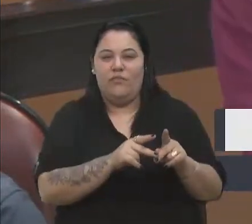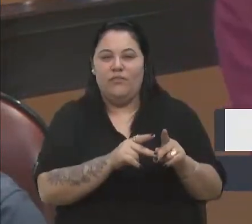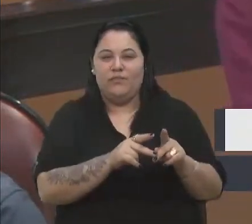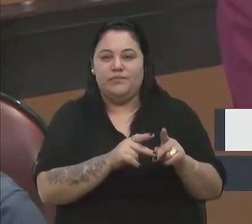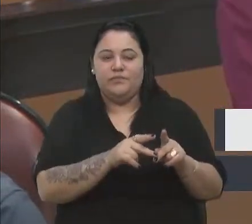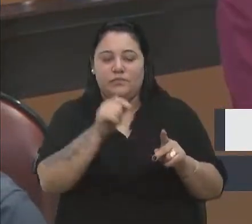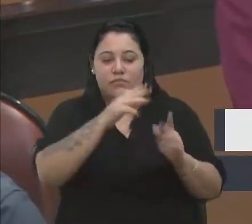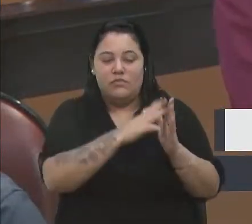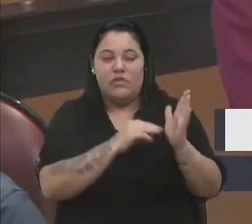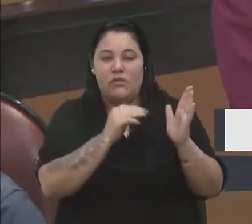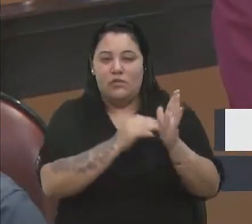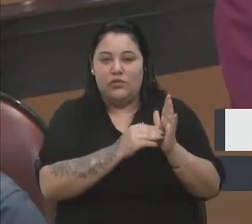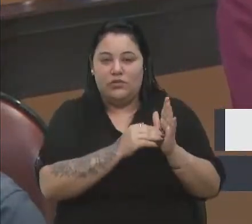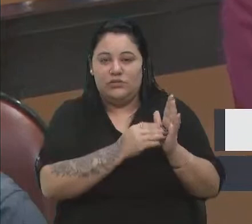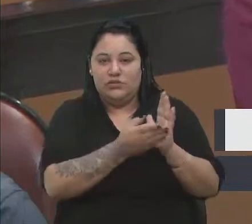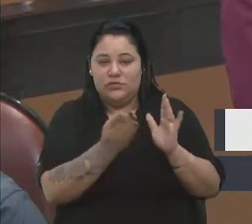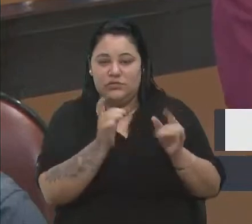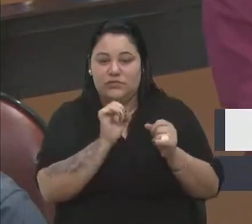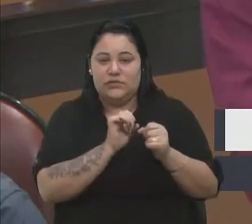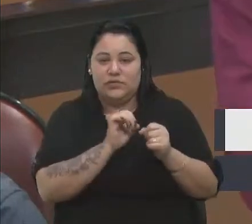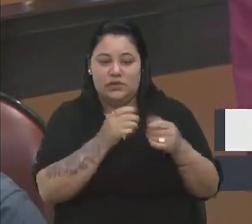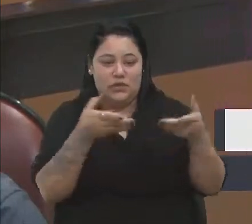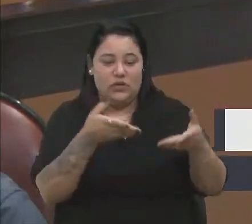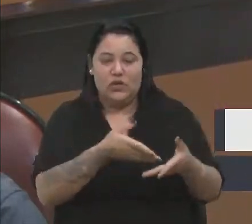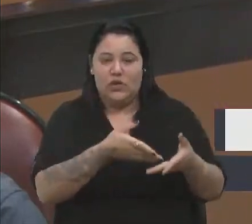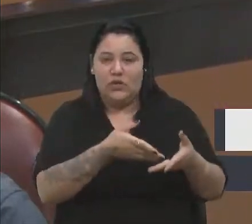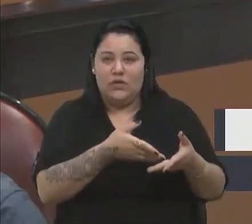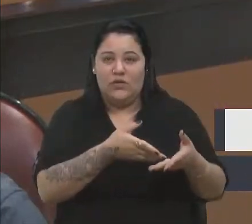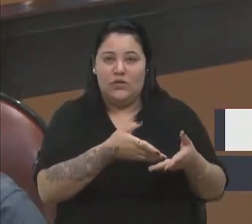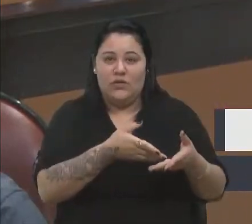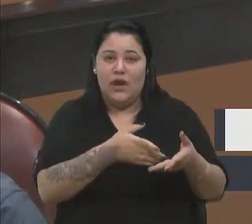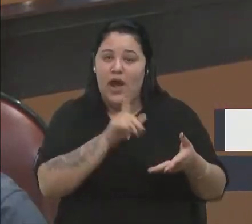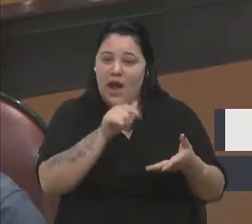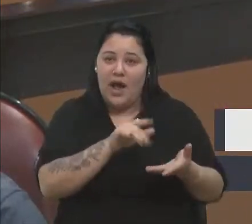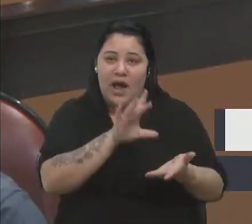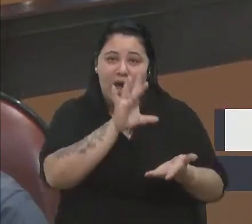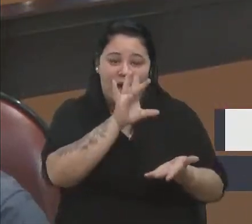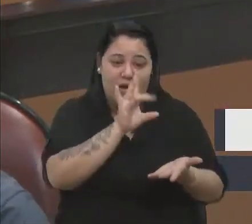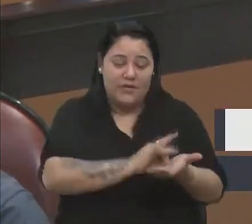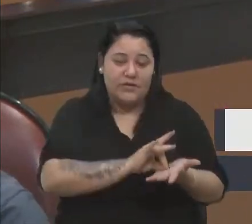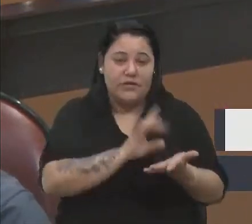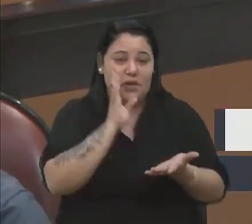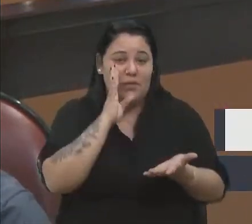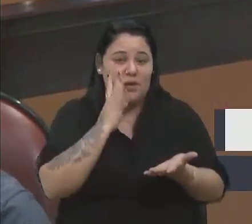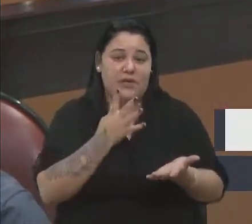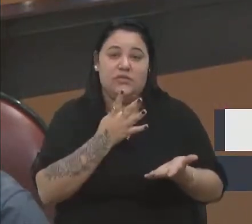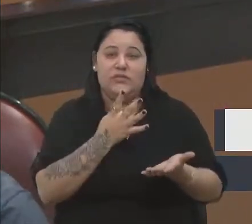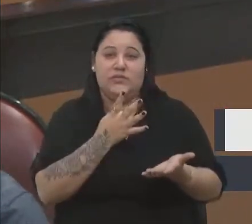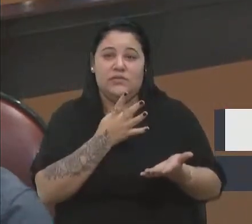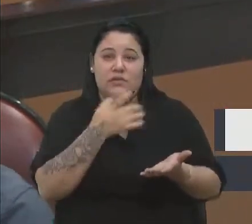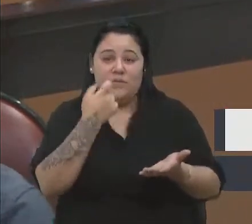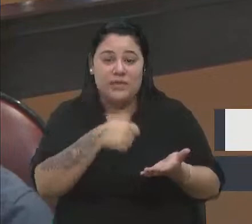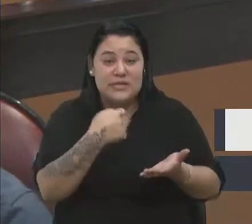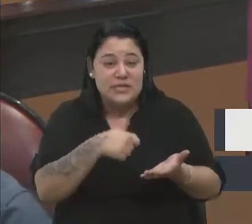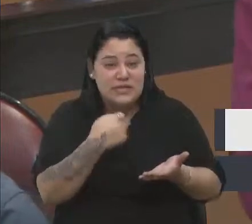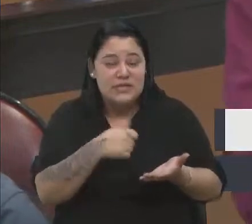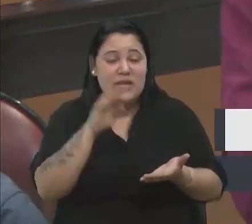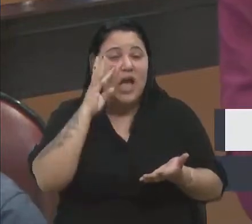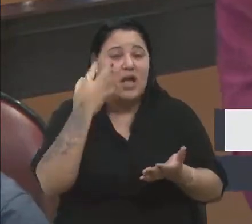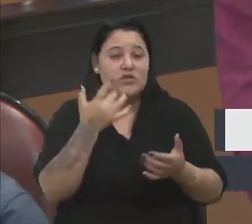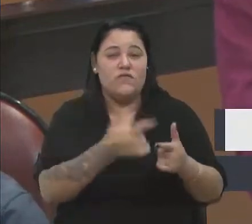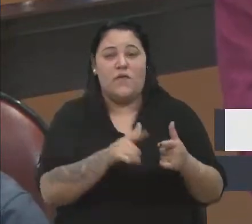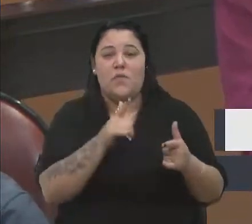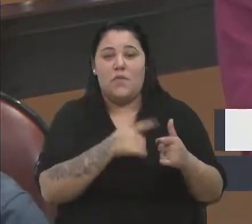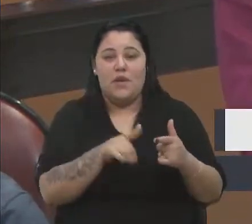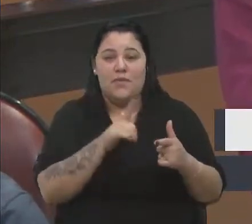modelo que está sendo feito agora é definitivo para resolver, é para resolver o problema.